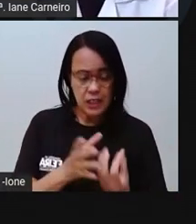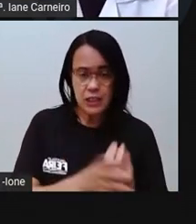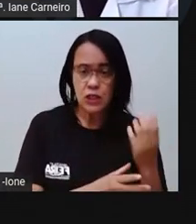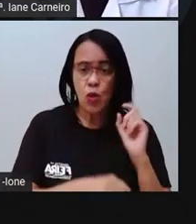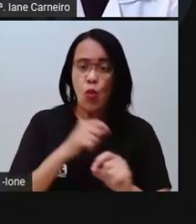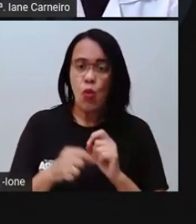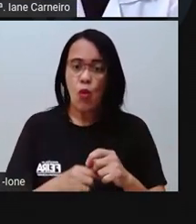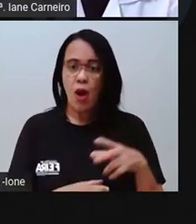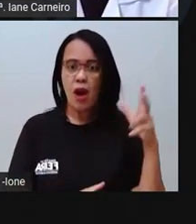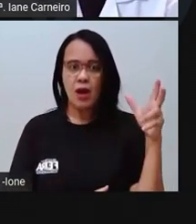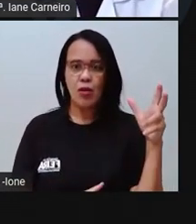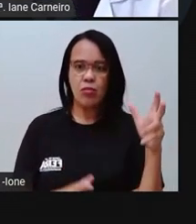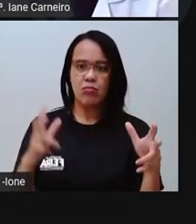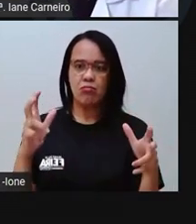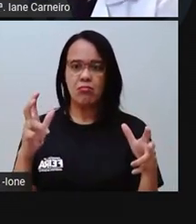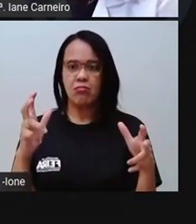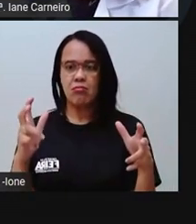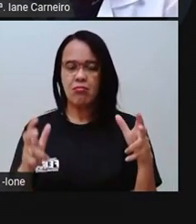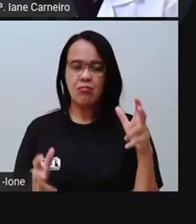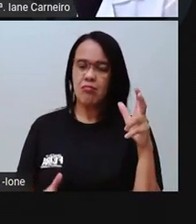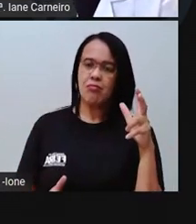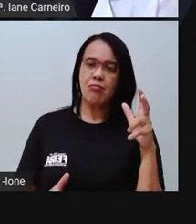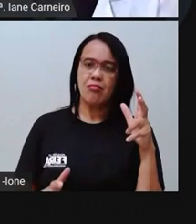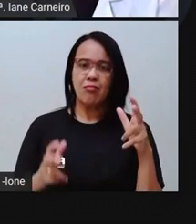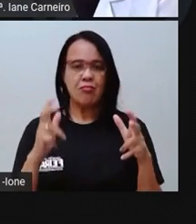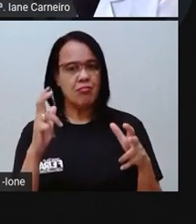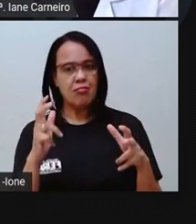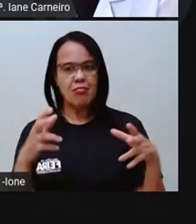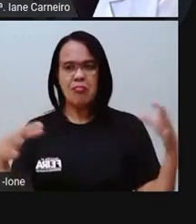além de perfeito, era único.